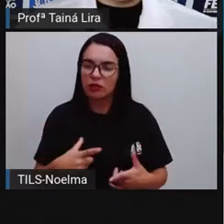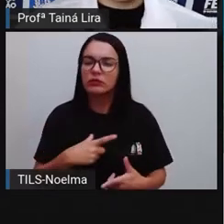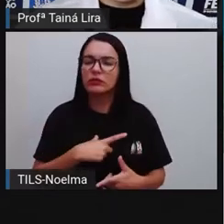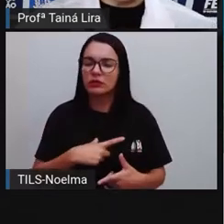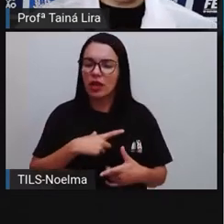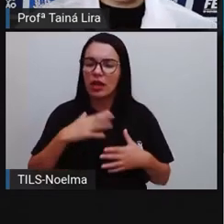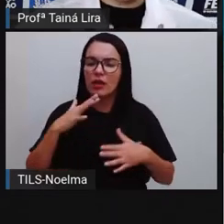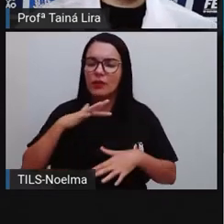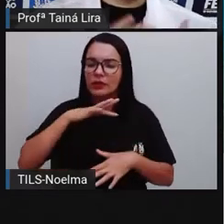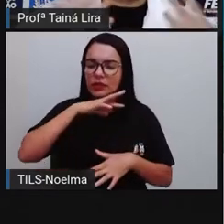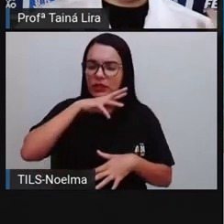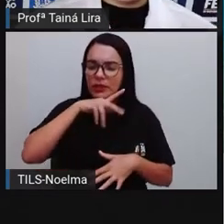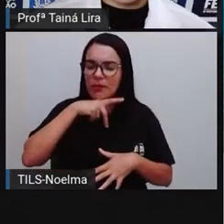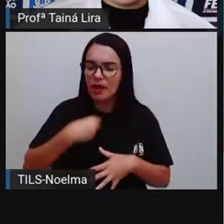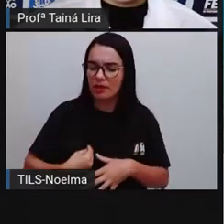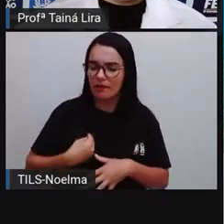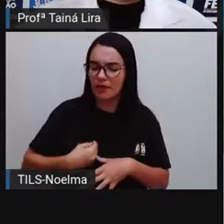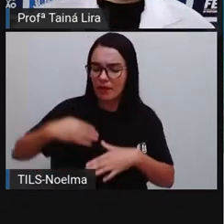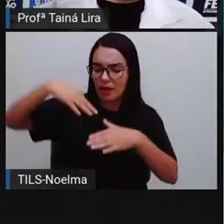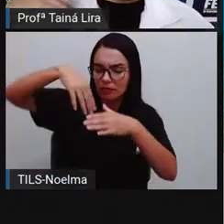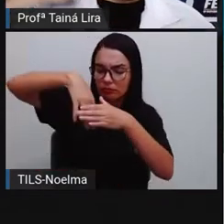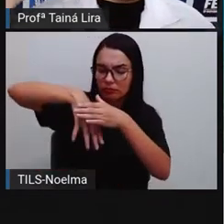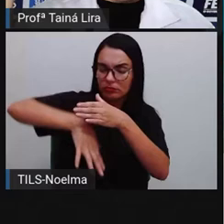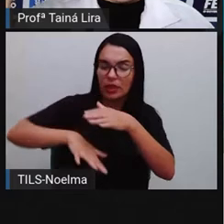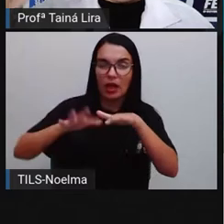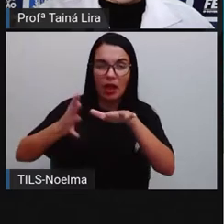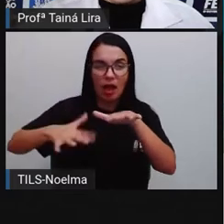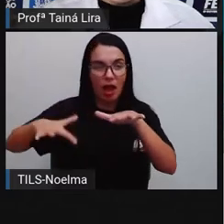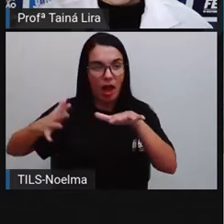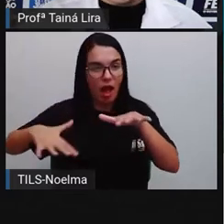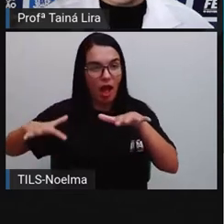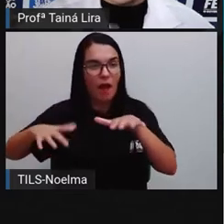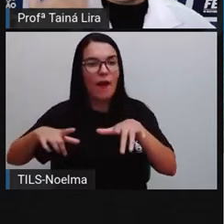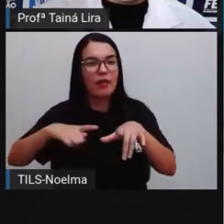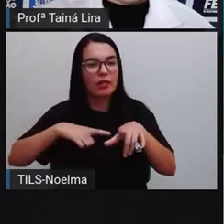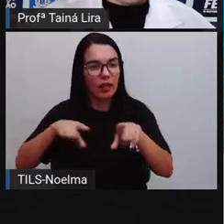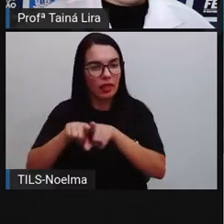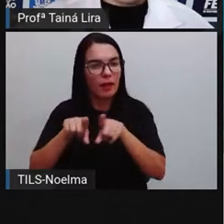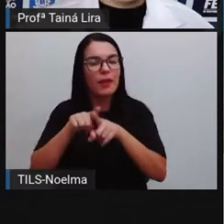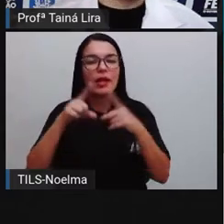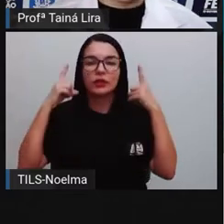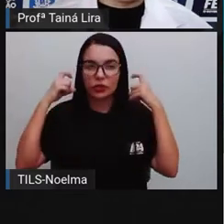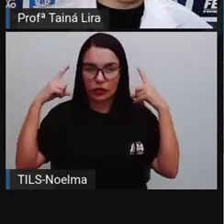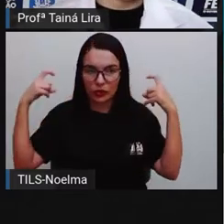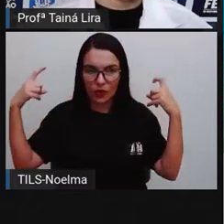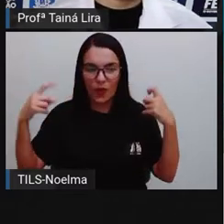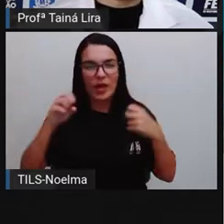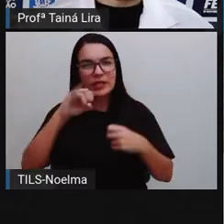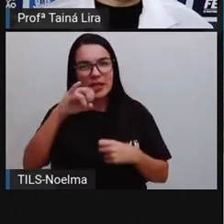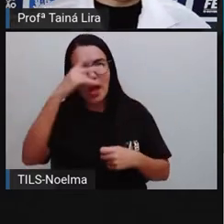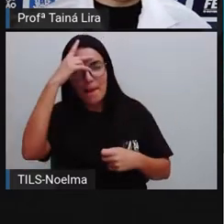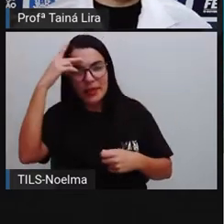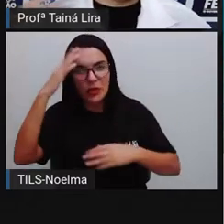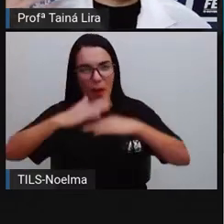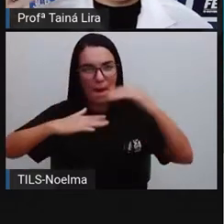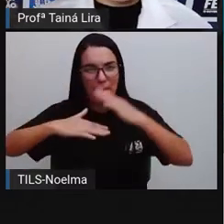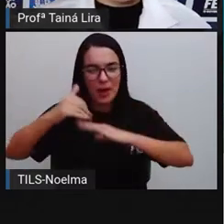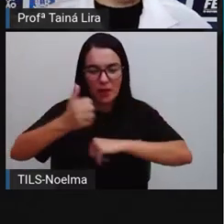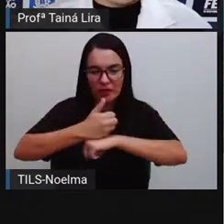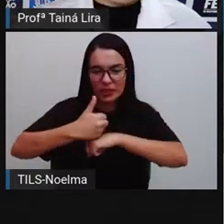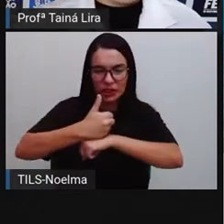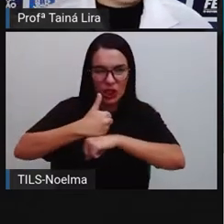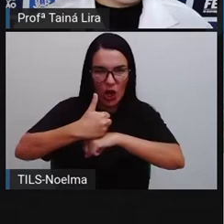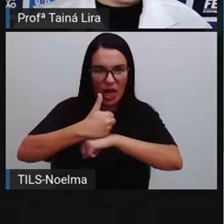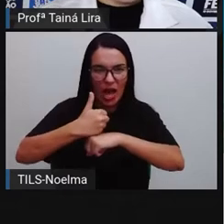também, né? Produzem sons. E quem mergulha, quem trabalha como mergulhador, principalmente